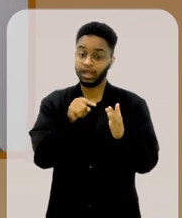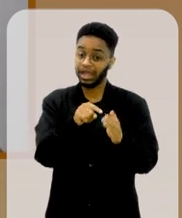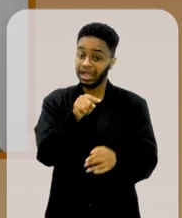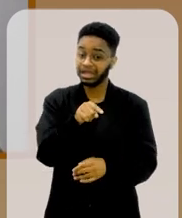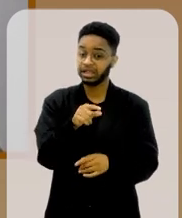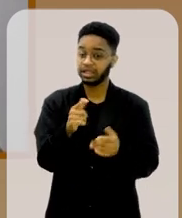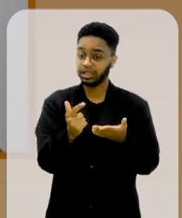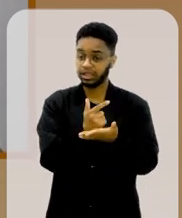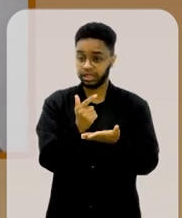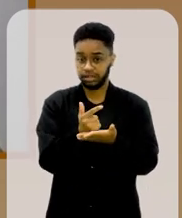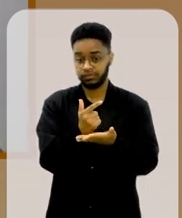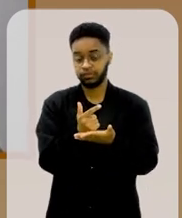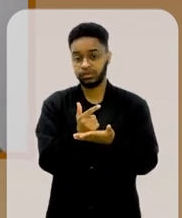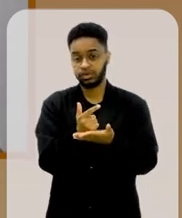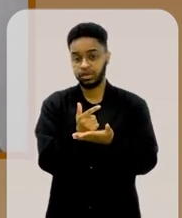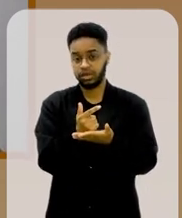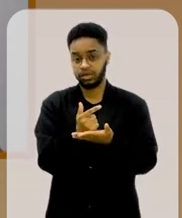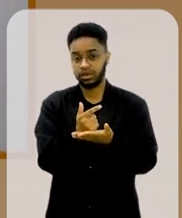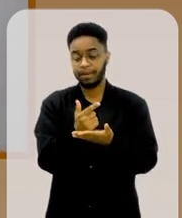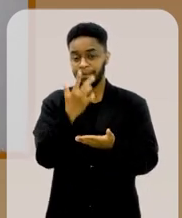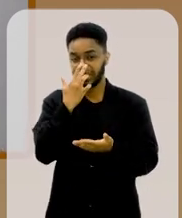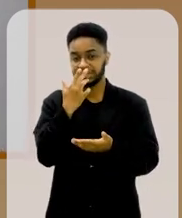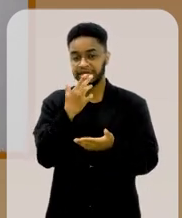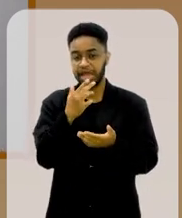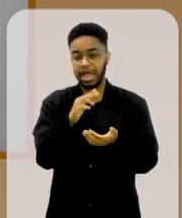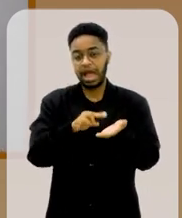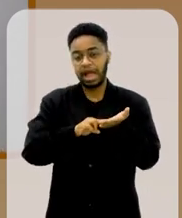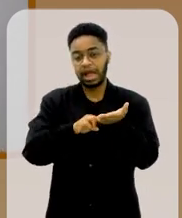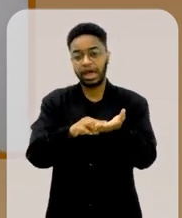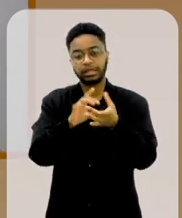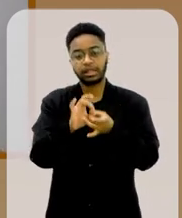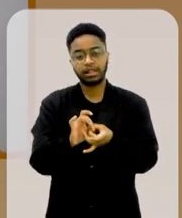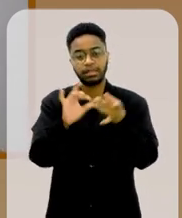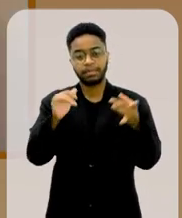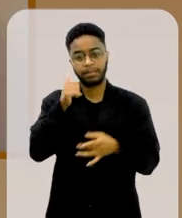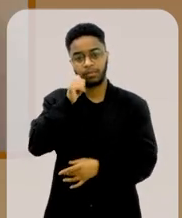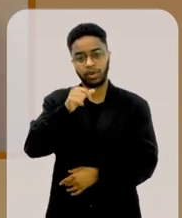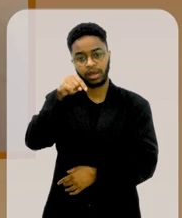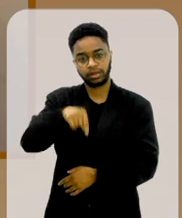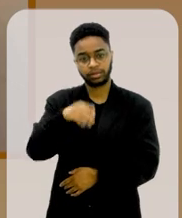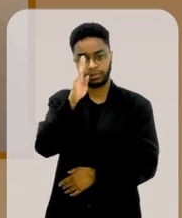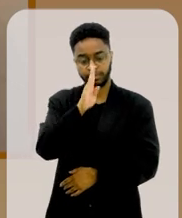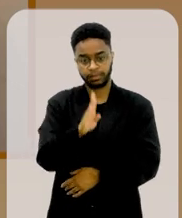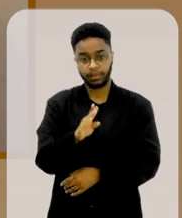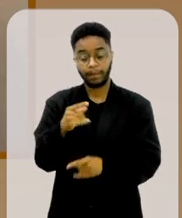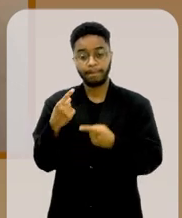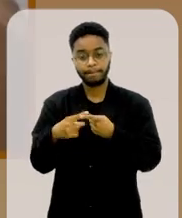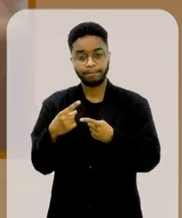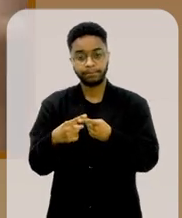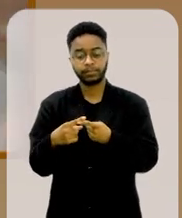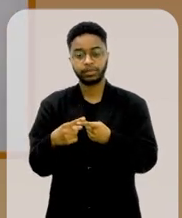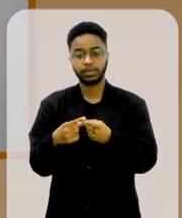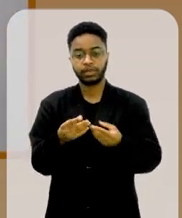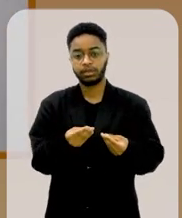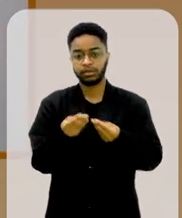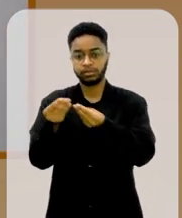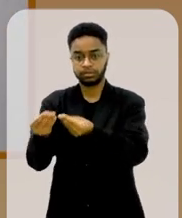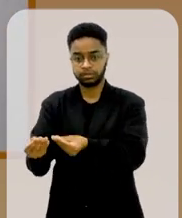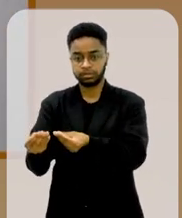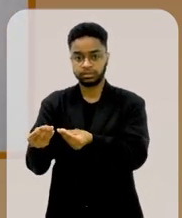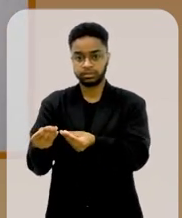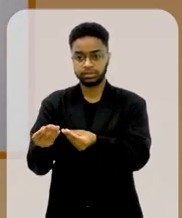livro, Bárbara, considero a carta de alforria das mulheres brasileiras, porque chegou às mãos